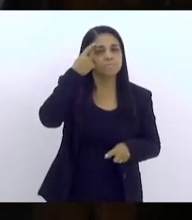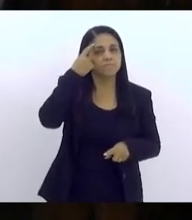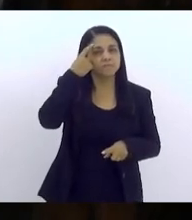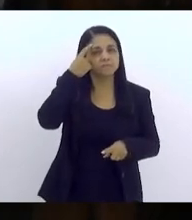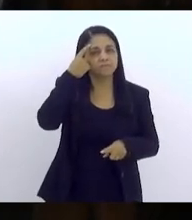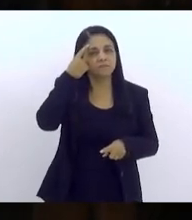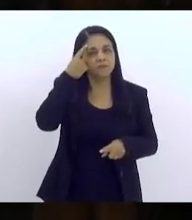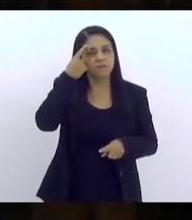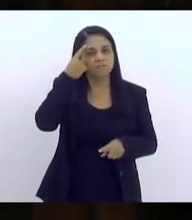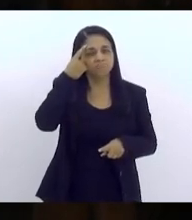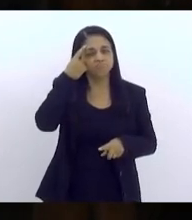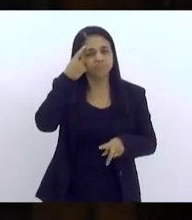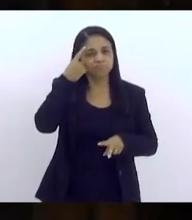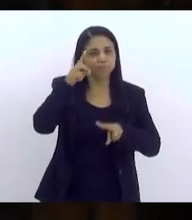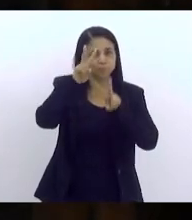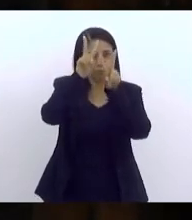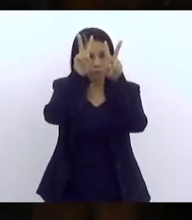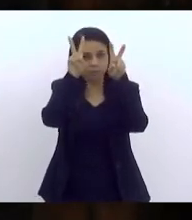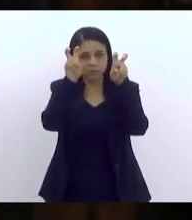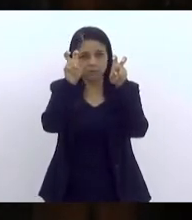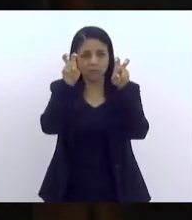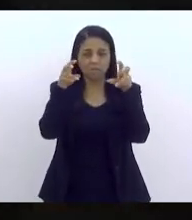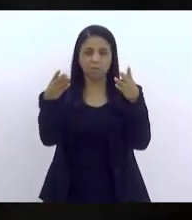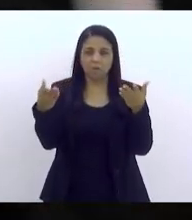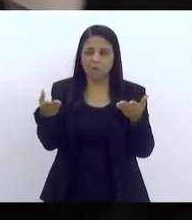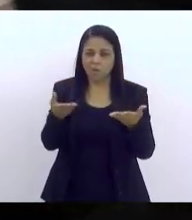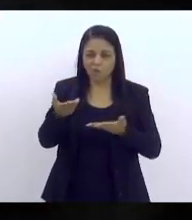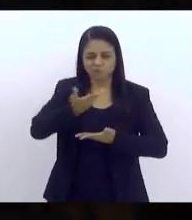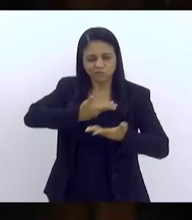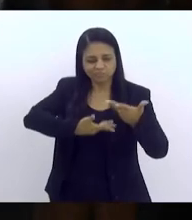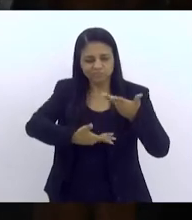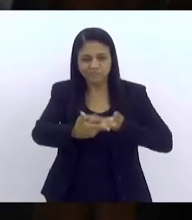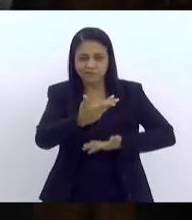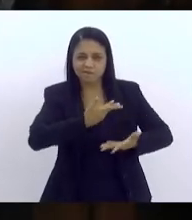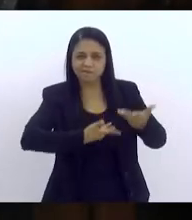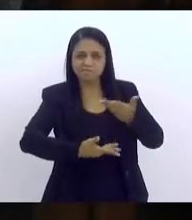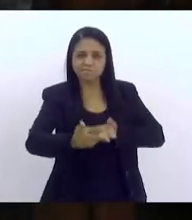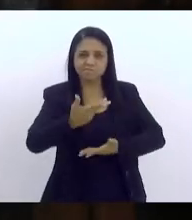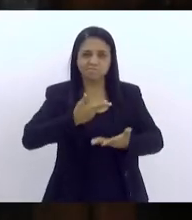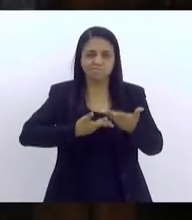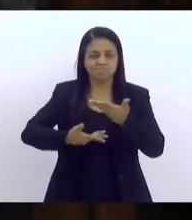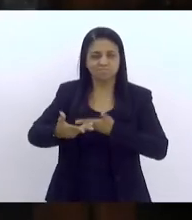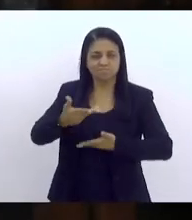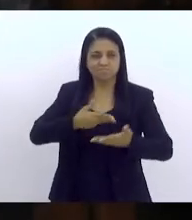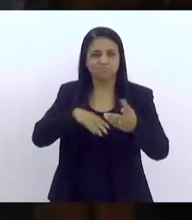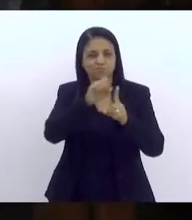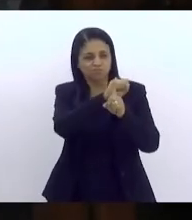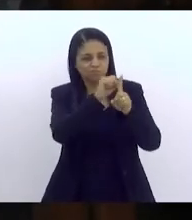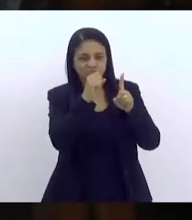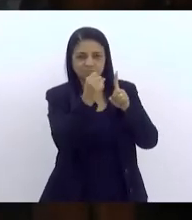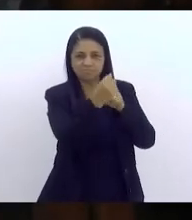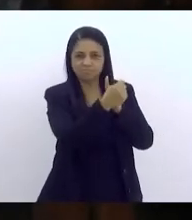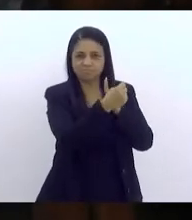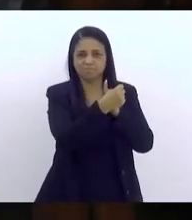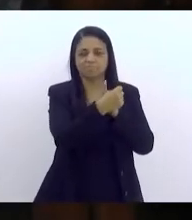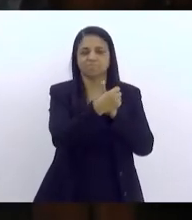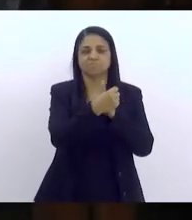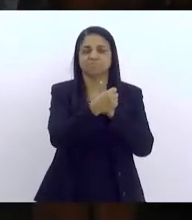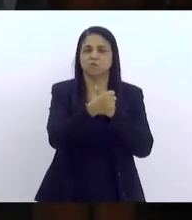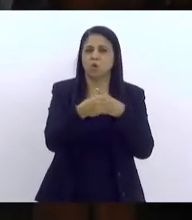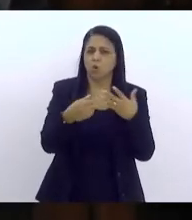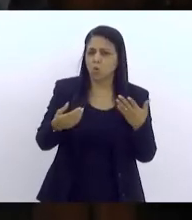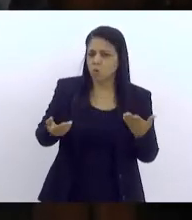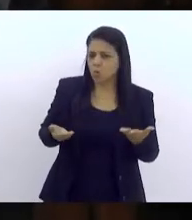esse fenômeno, que faz parte das nossas interações sociais e que hoje também, não só